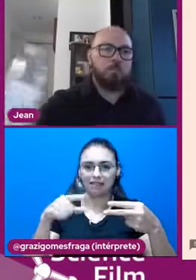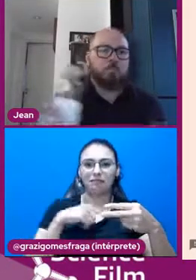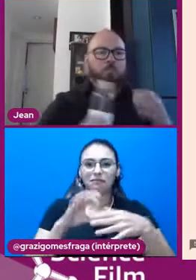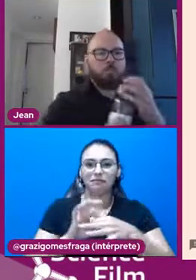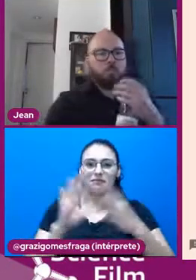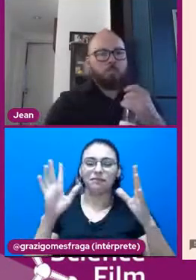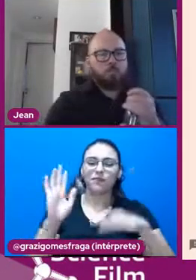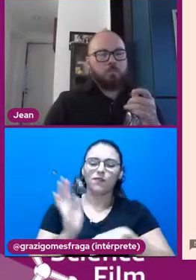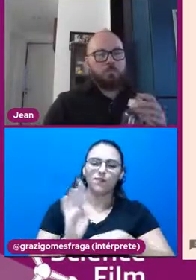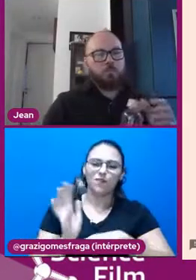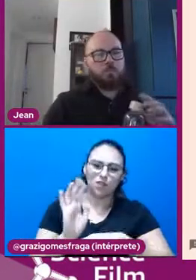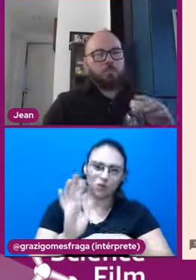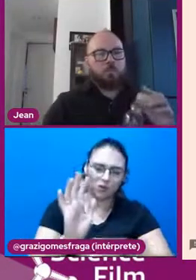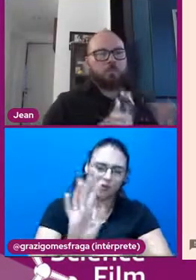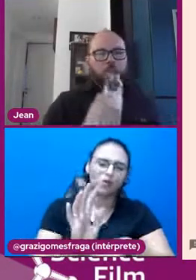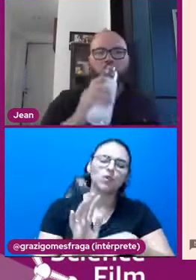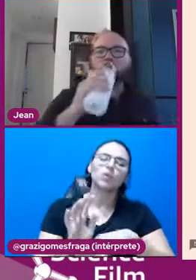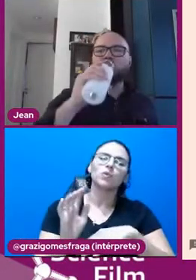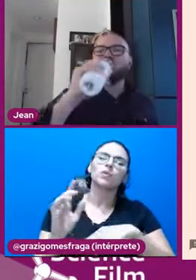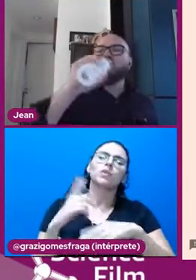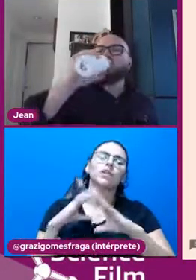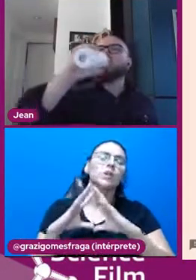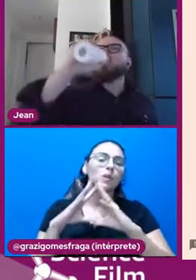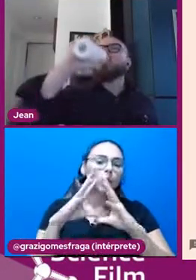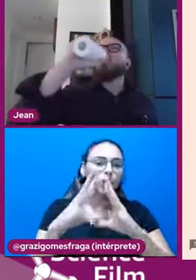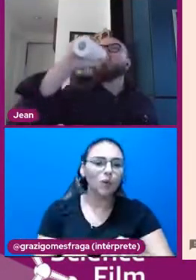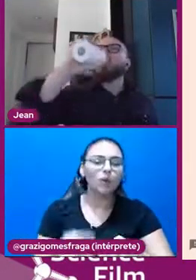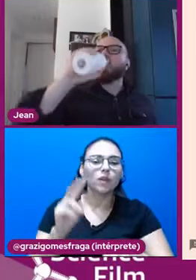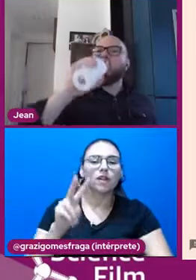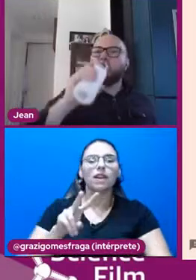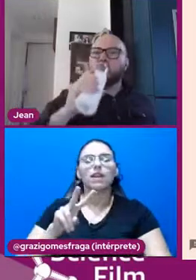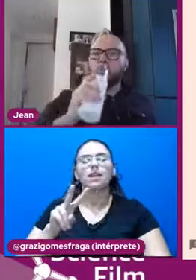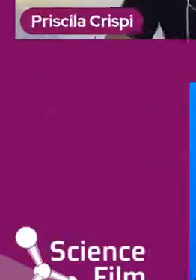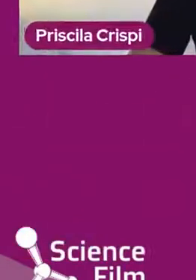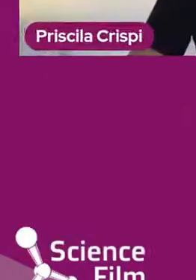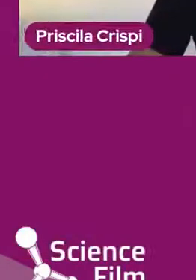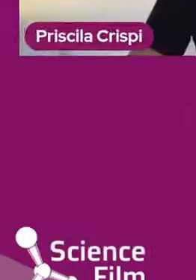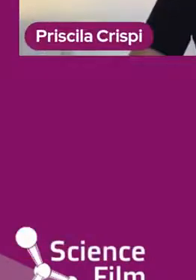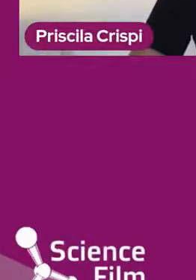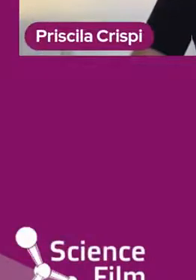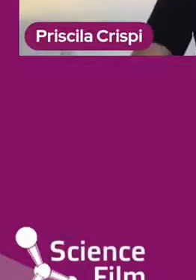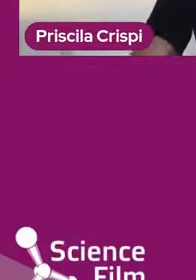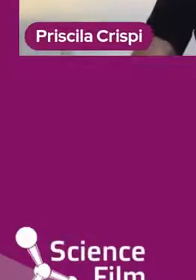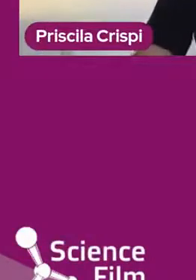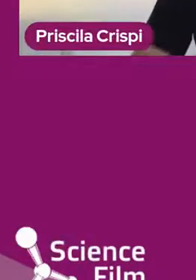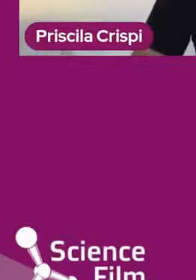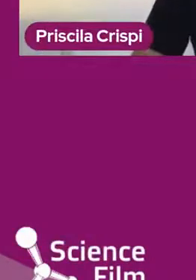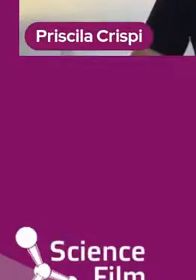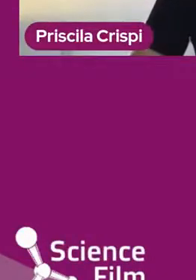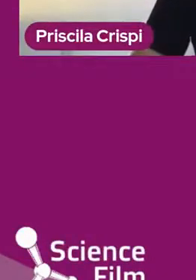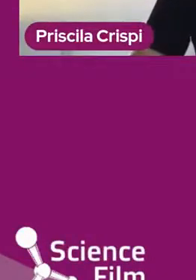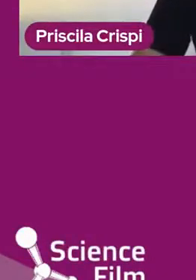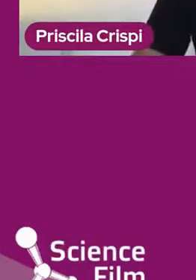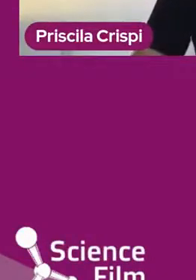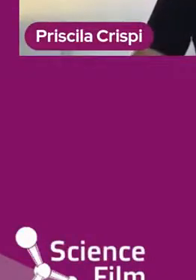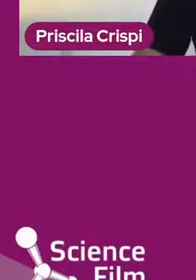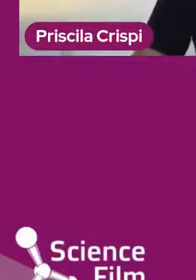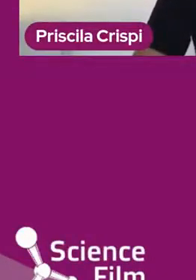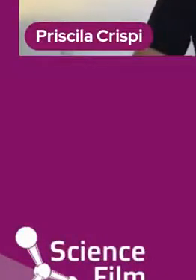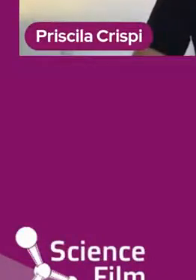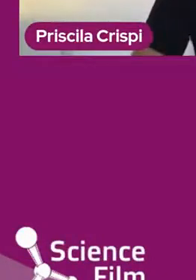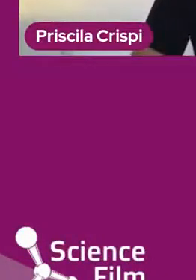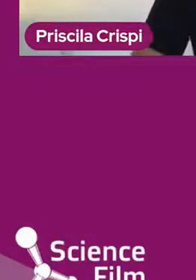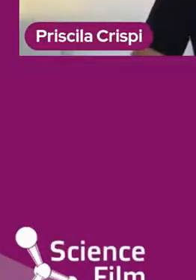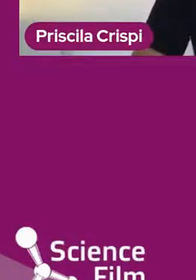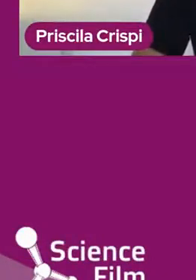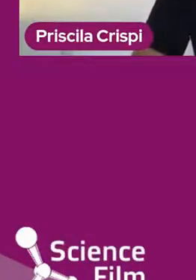vídeos. Eles vão estar disponibilizados todos no V-mail. Eu vou parar aqui o meu compartilhamento para mostrar para